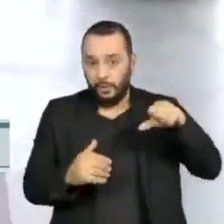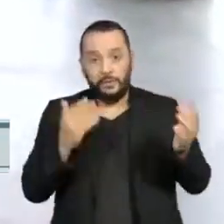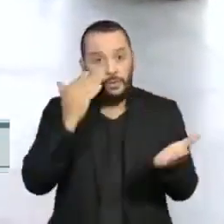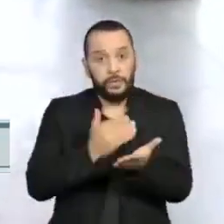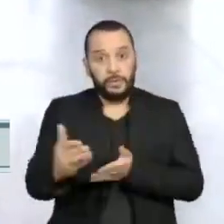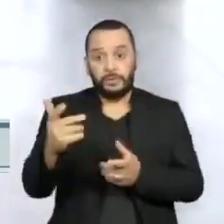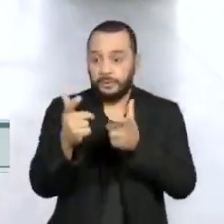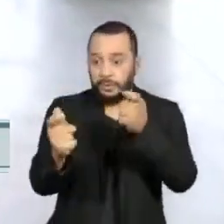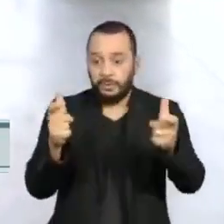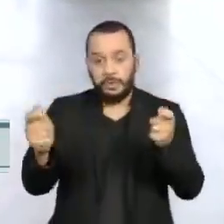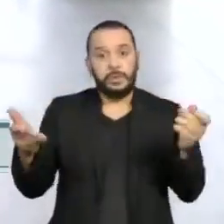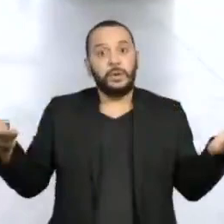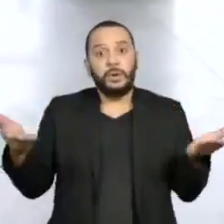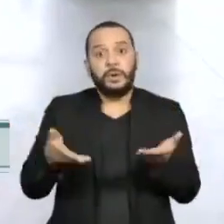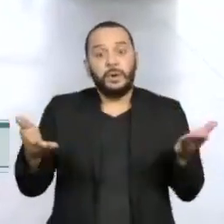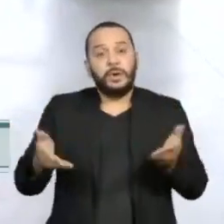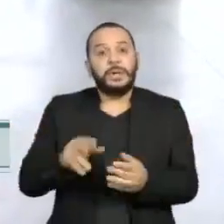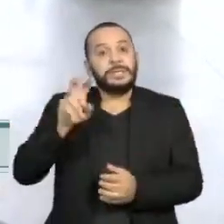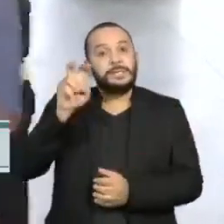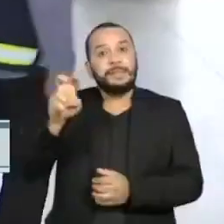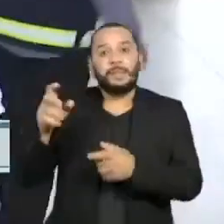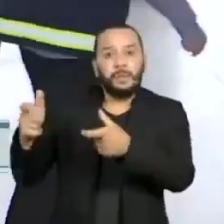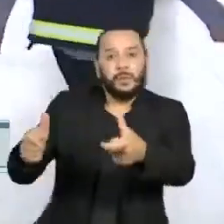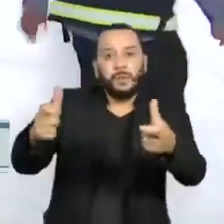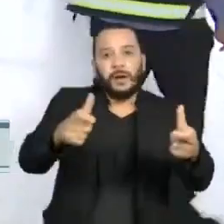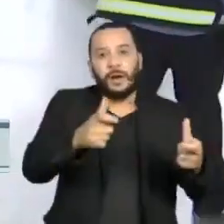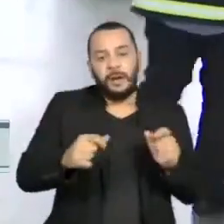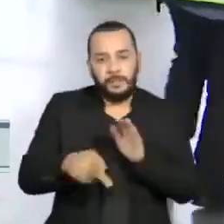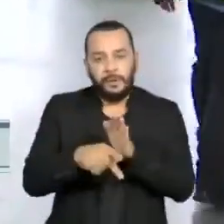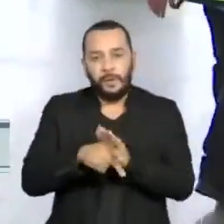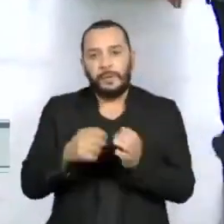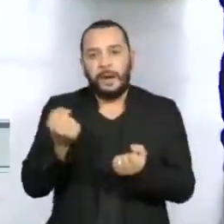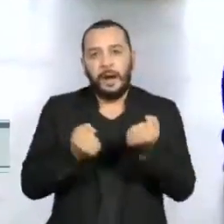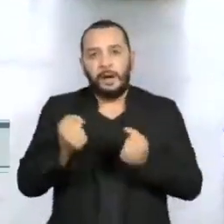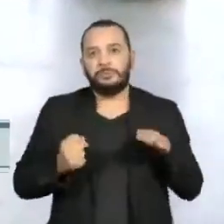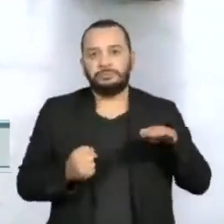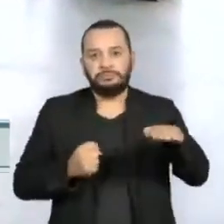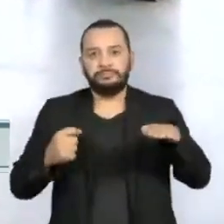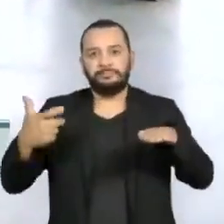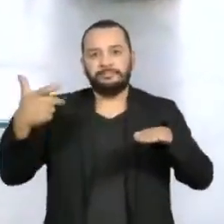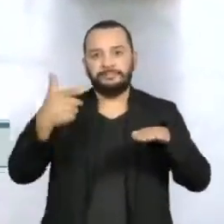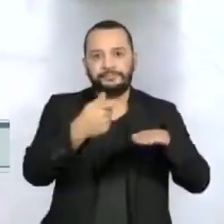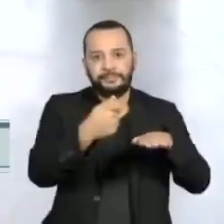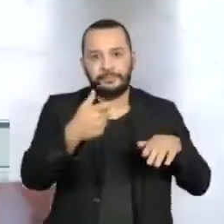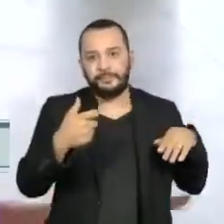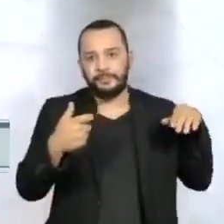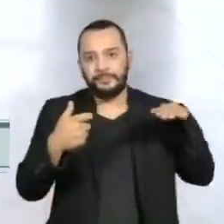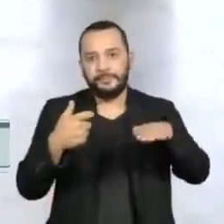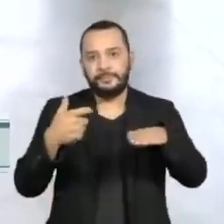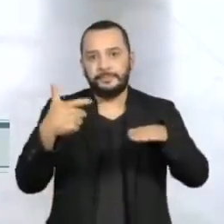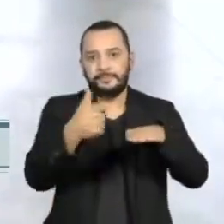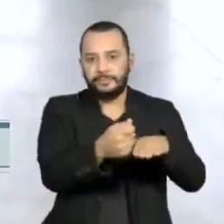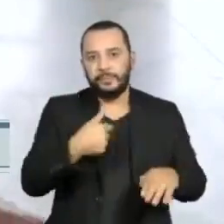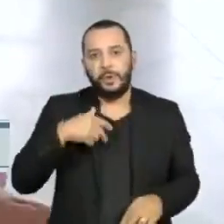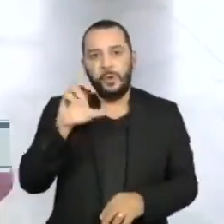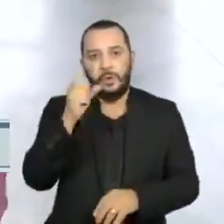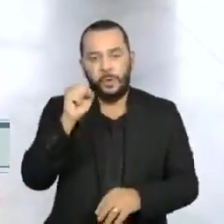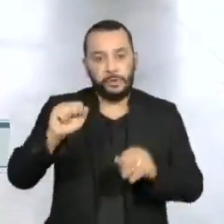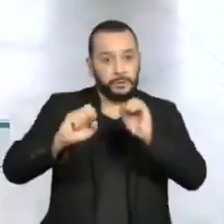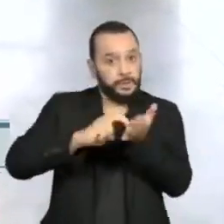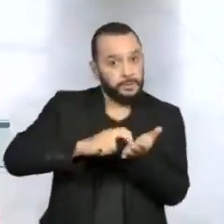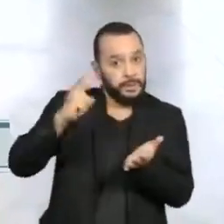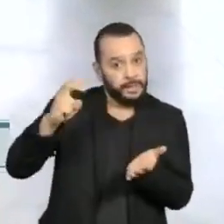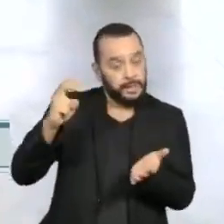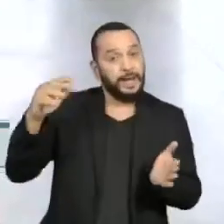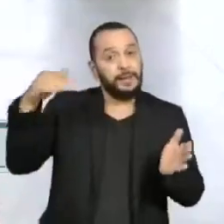hoje apenas nos cinco postos de drive-thru da capital paulista. Esses postos estão abertos das 8 horas da manhã até